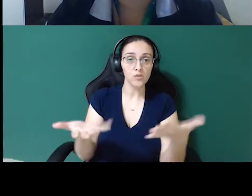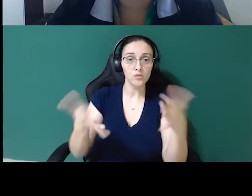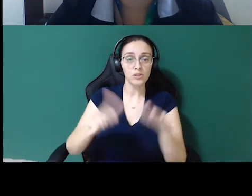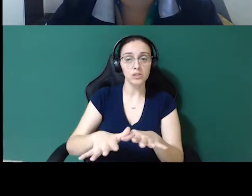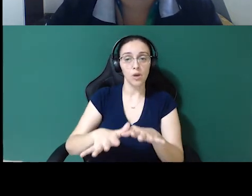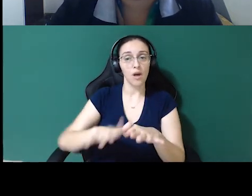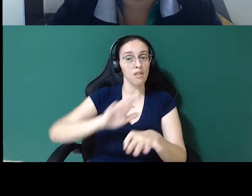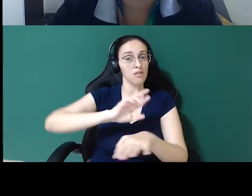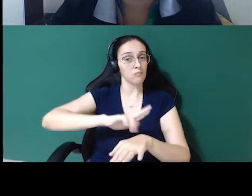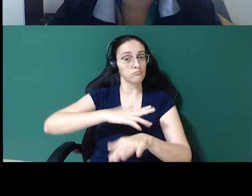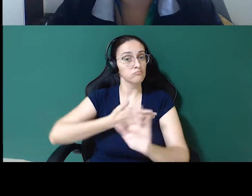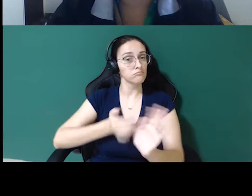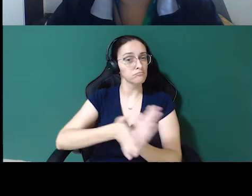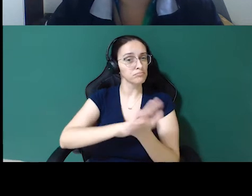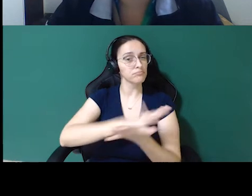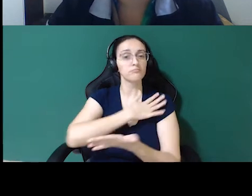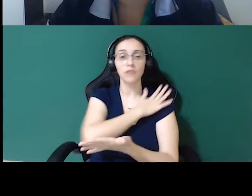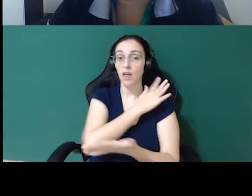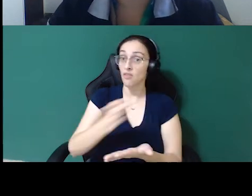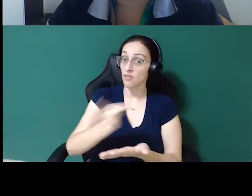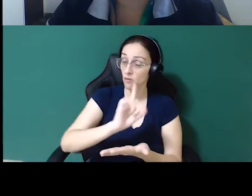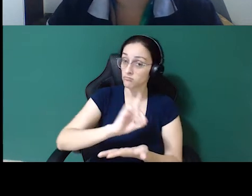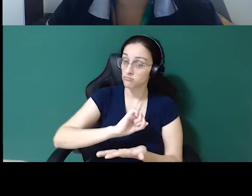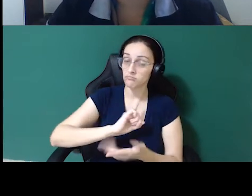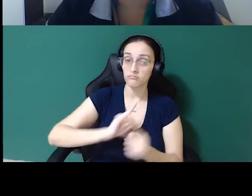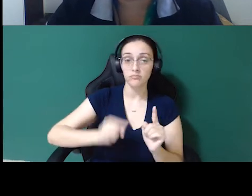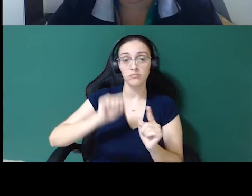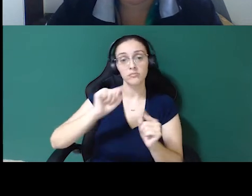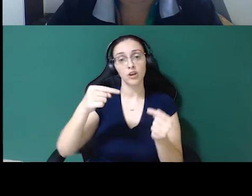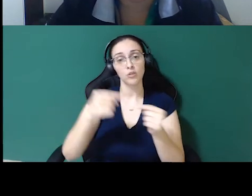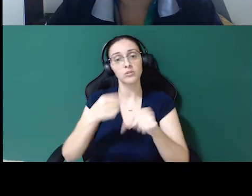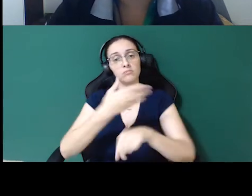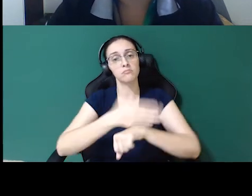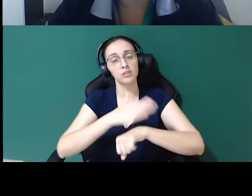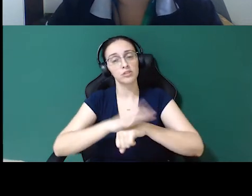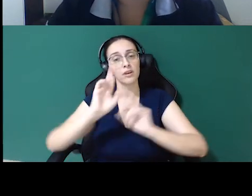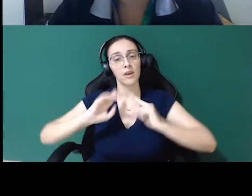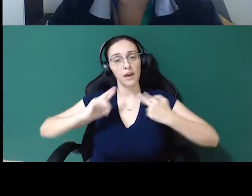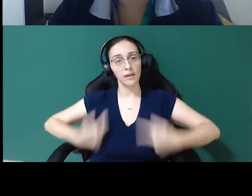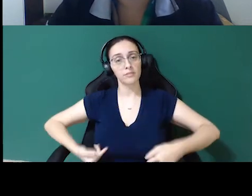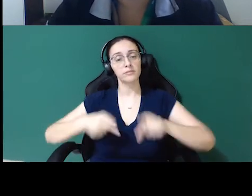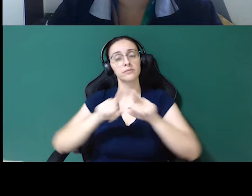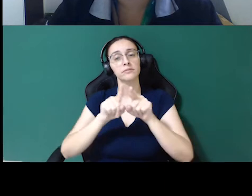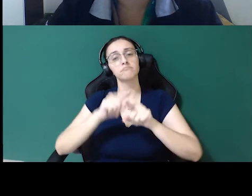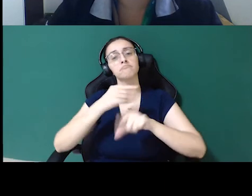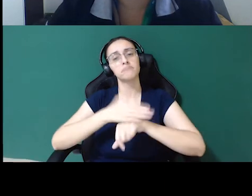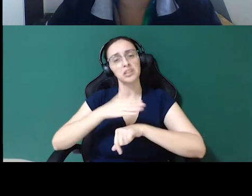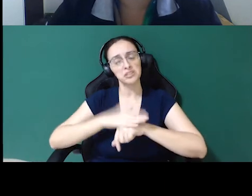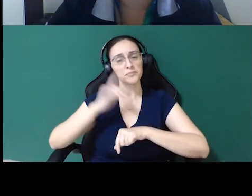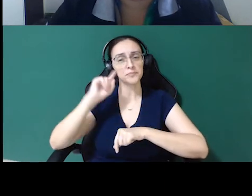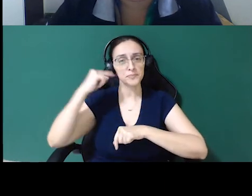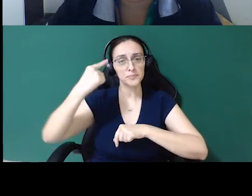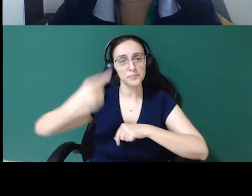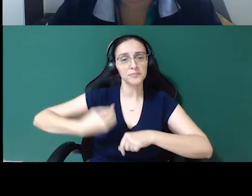inclusão e não discriminação, e isso está ligado, né, às práticas de RH, às práticas do dia a dia ali de